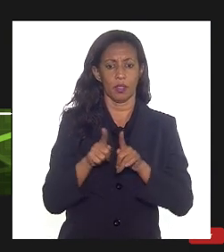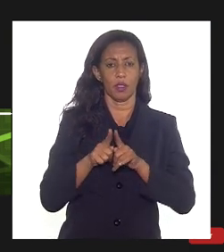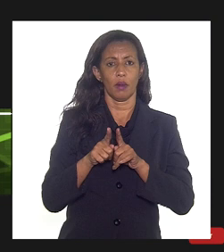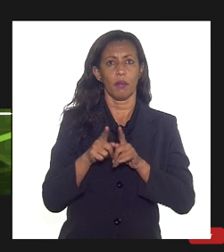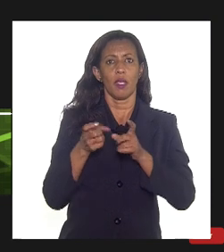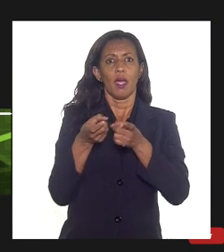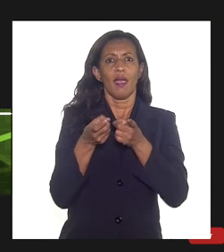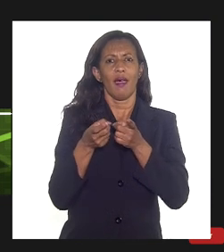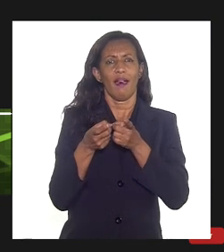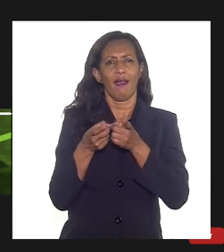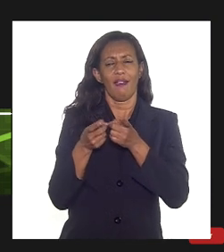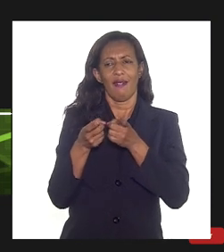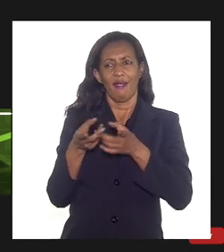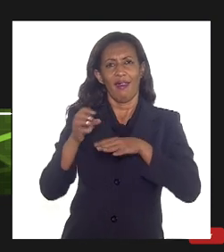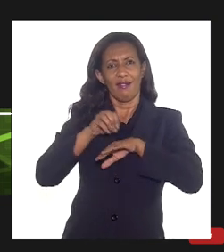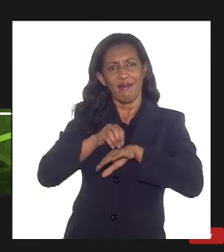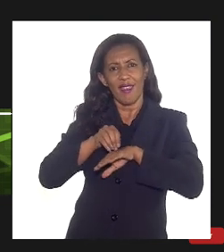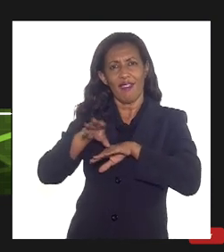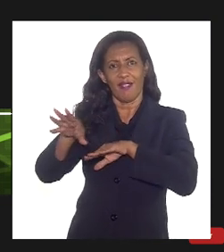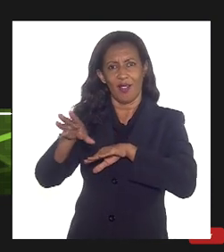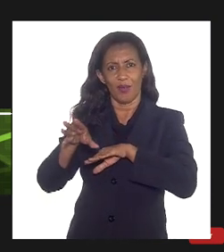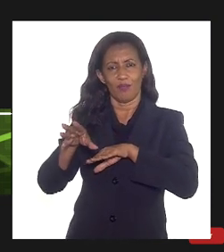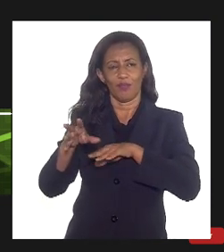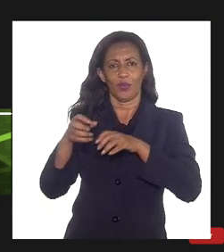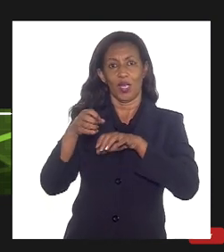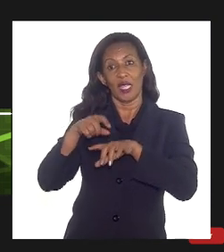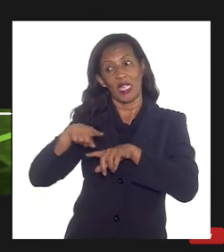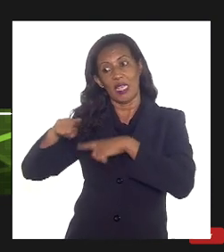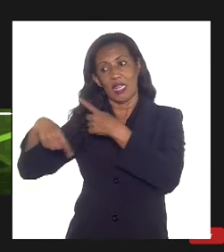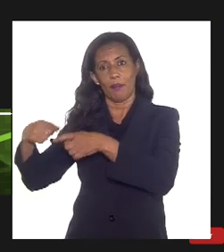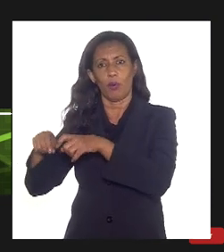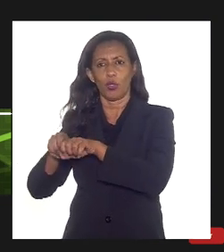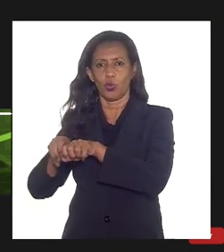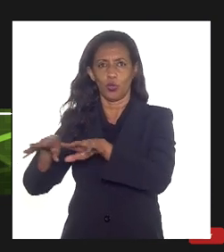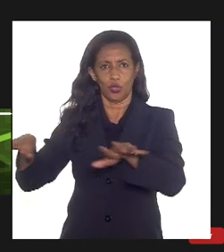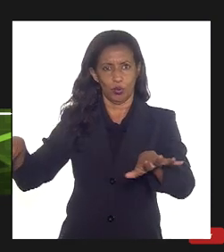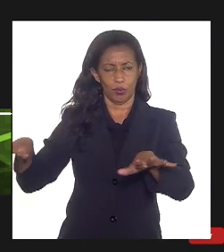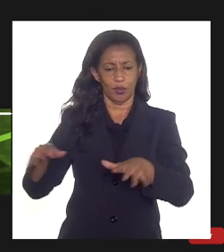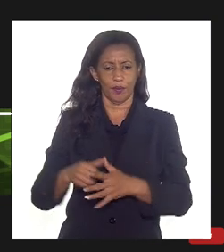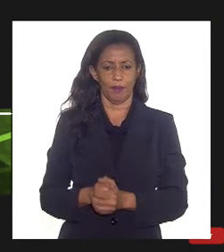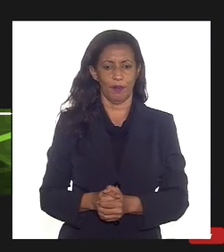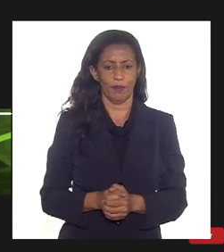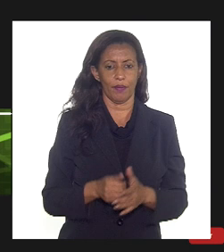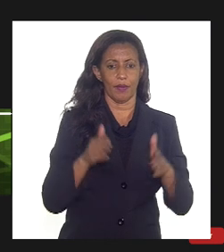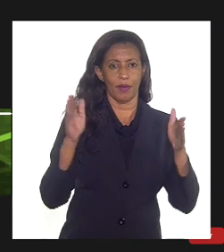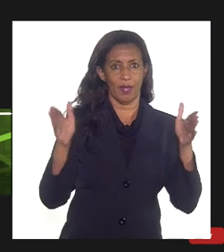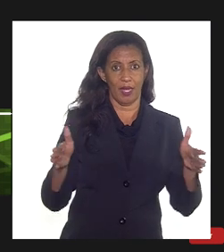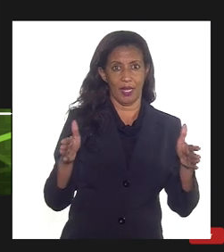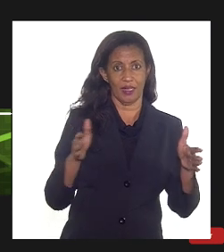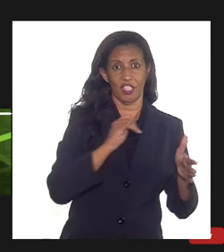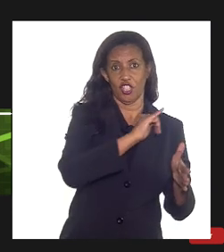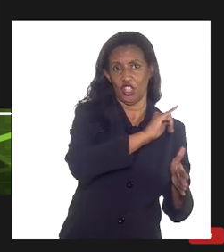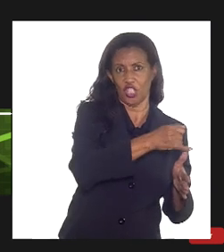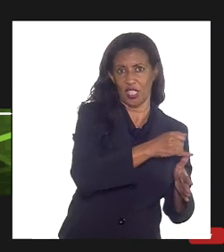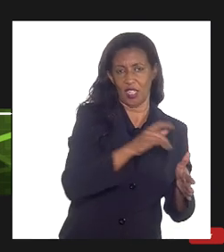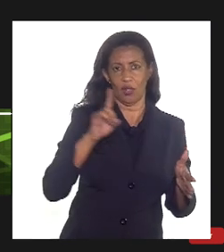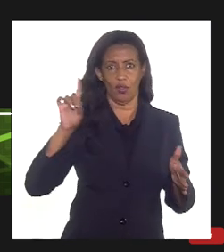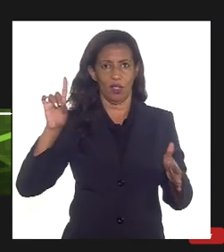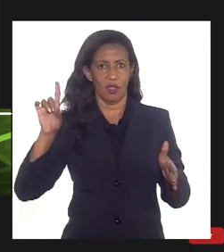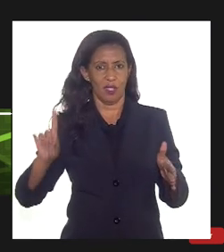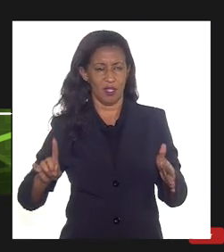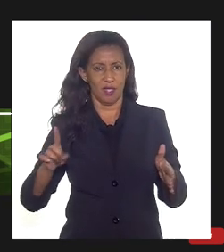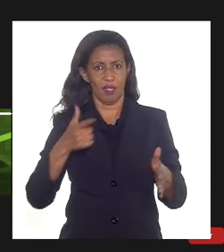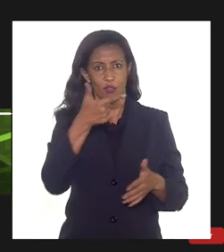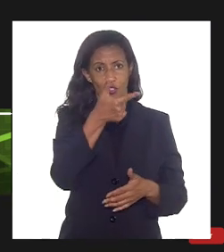entrega que é a separação entre o transporte e a distribuição entre dezembro de 19 e janeiro de 20 nós